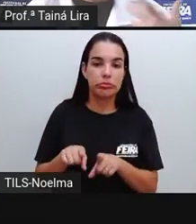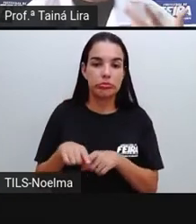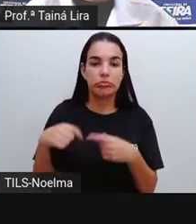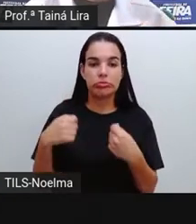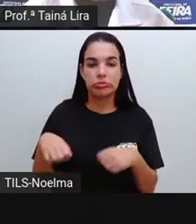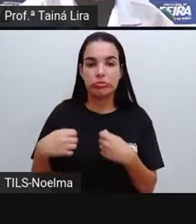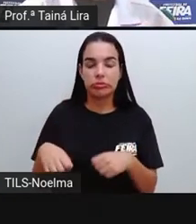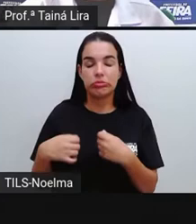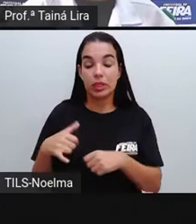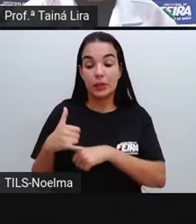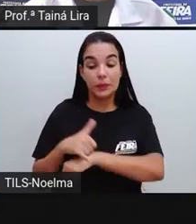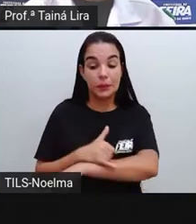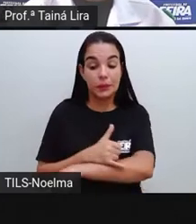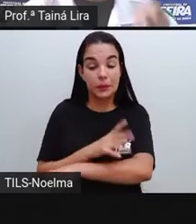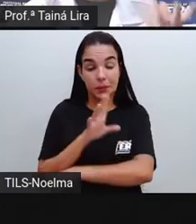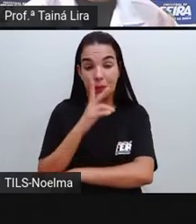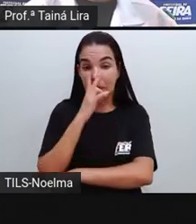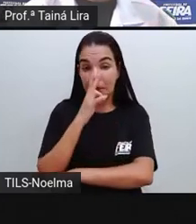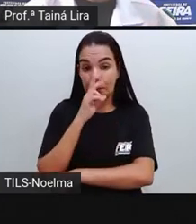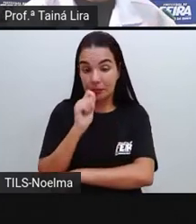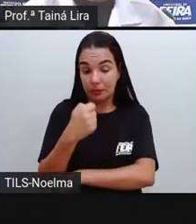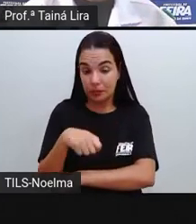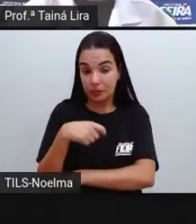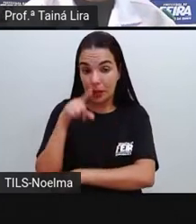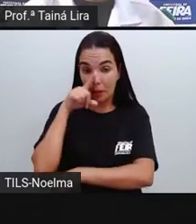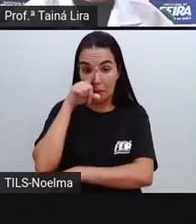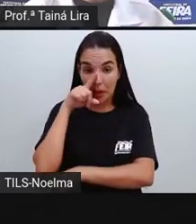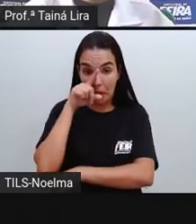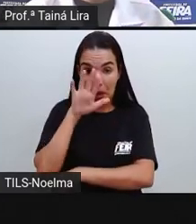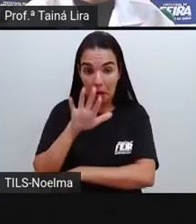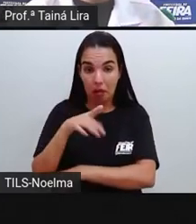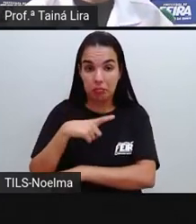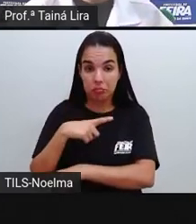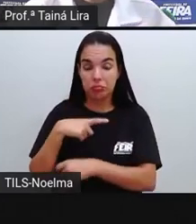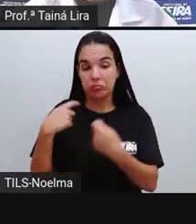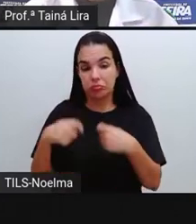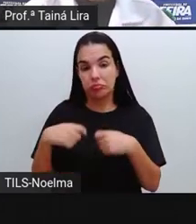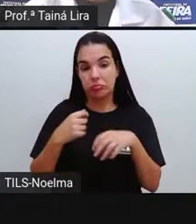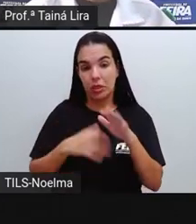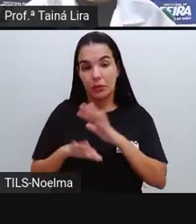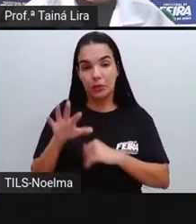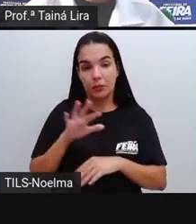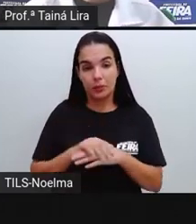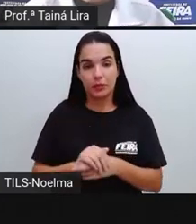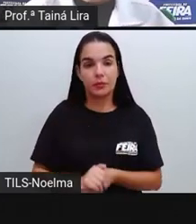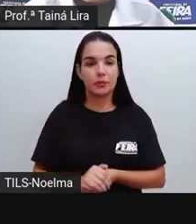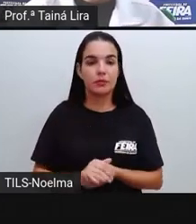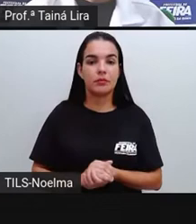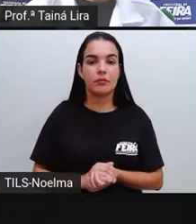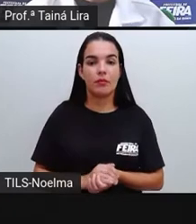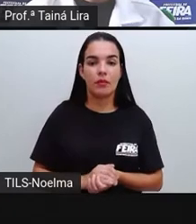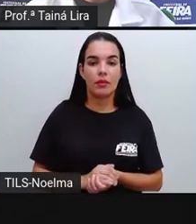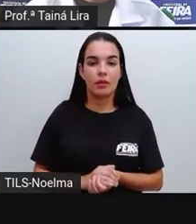gordura que mais, né, faz mal, mais pode provocar doenças, colesterol,